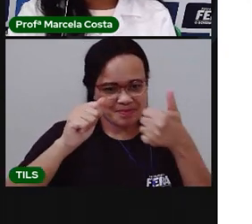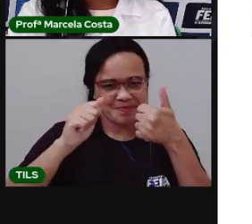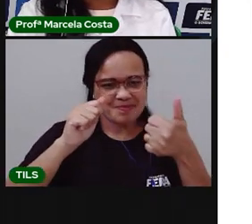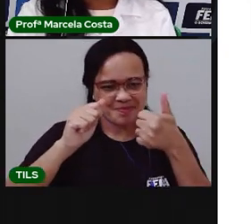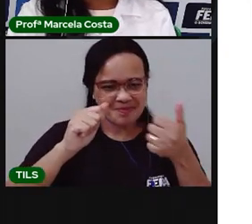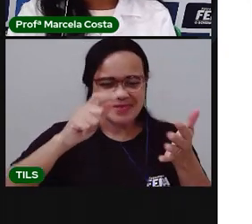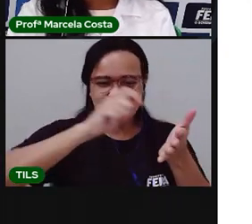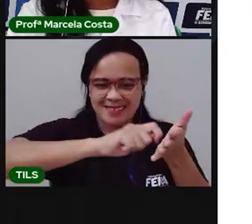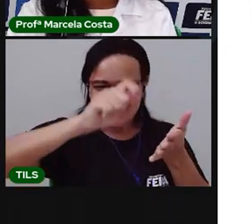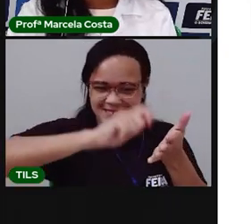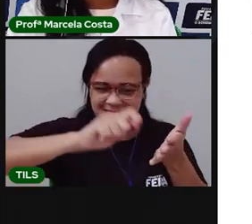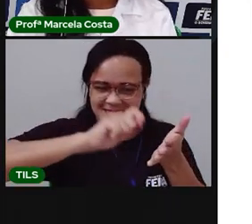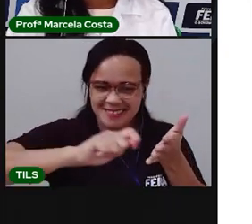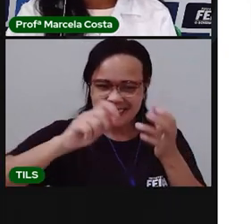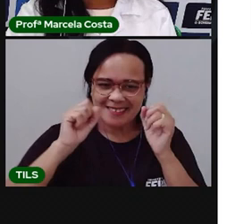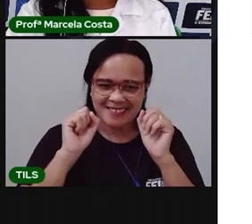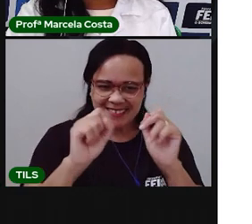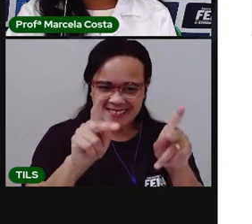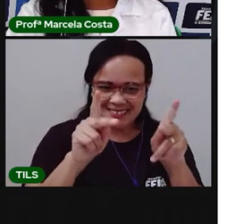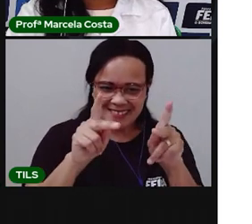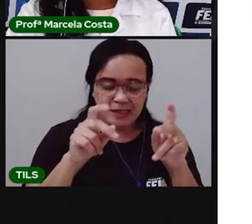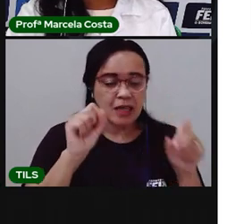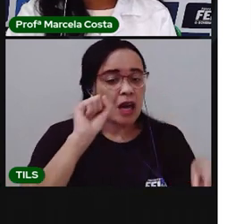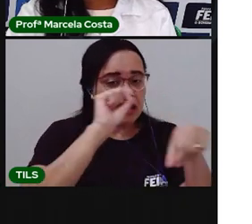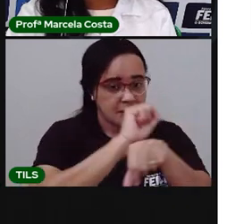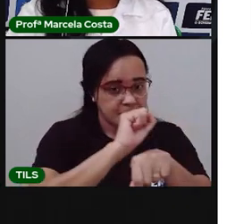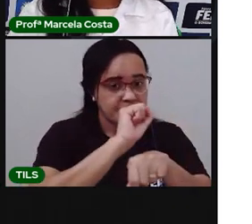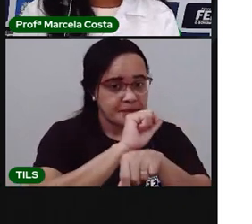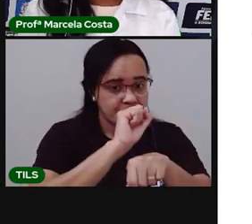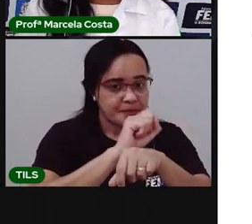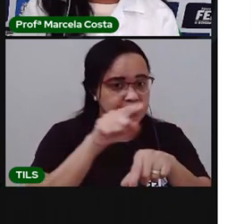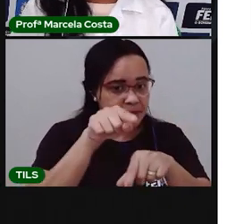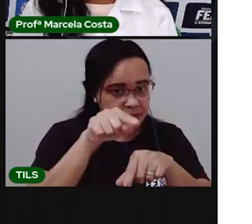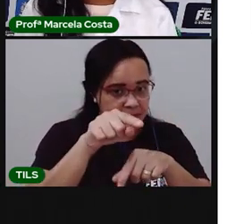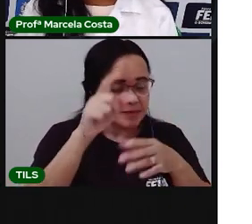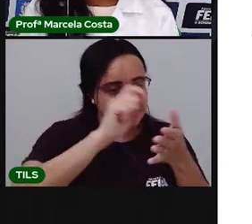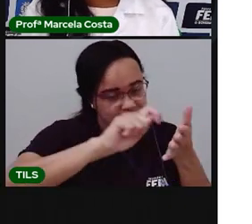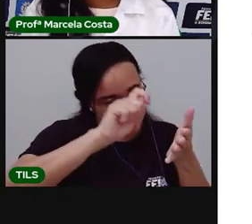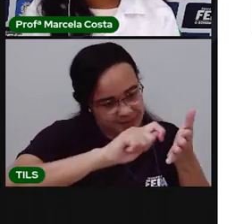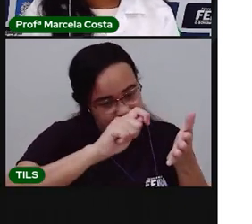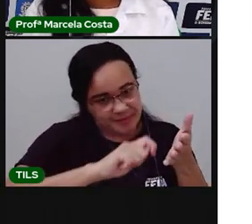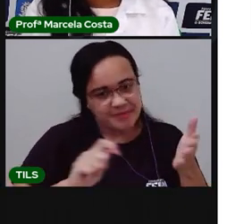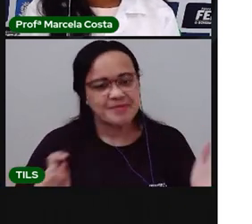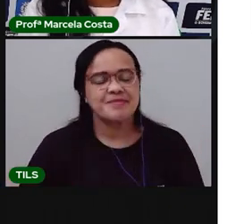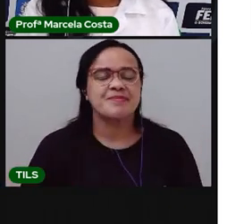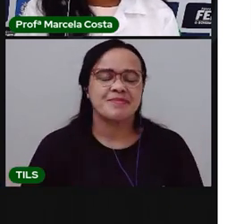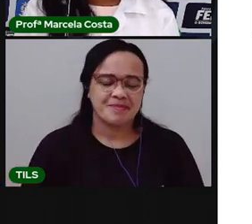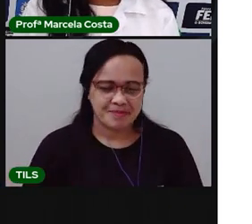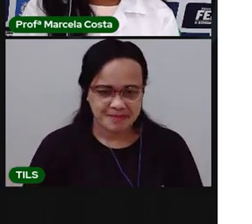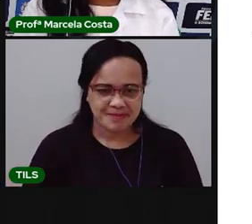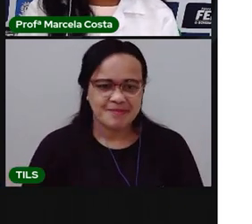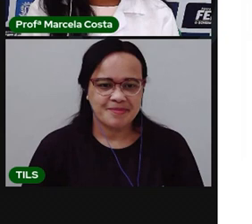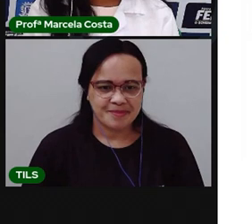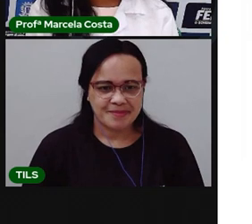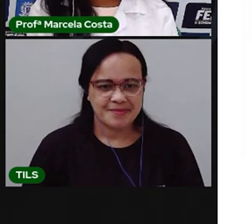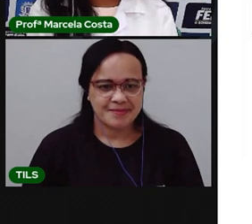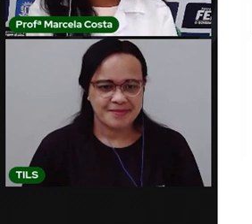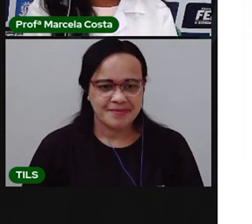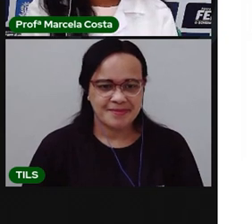Escreve aí. A gente vai aguardar. A. A.